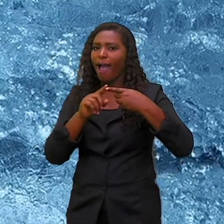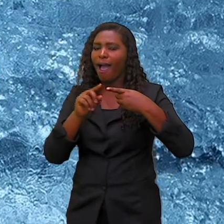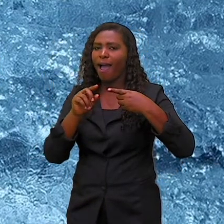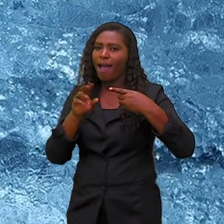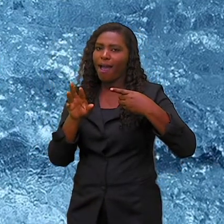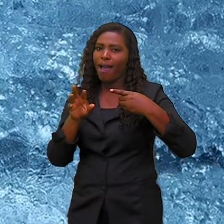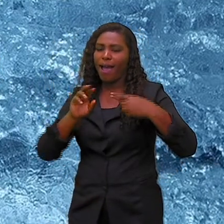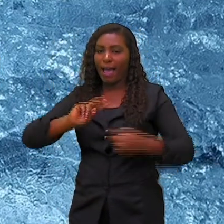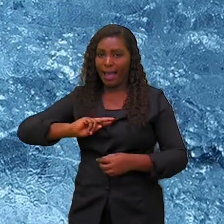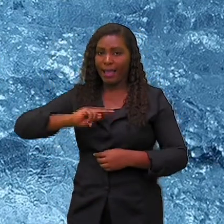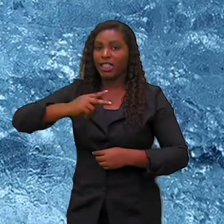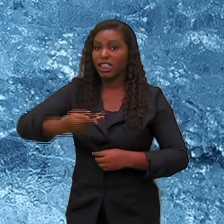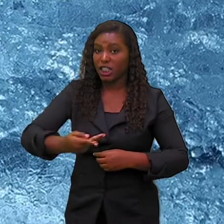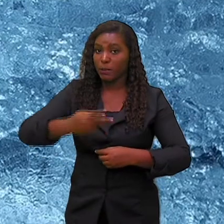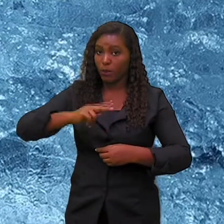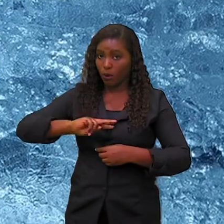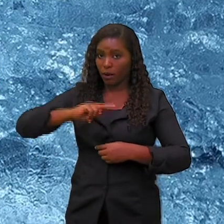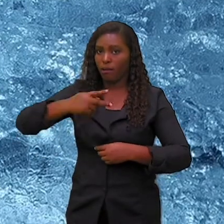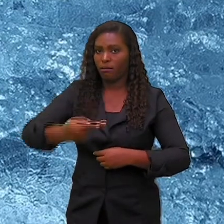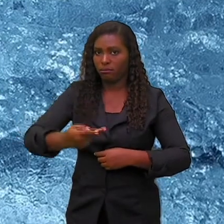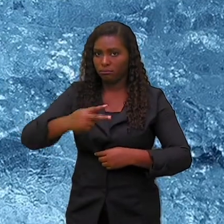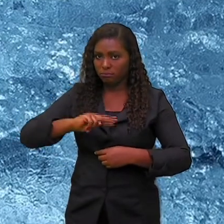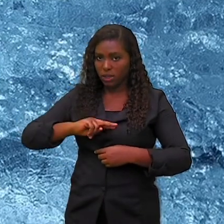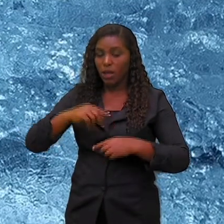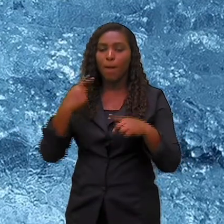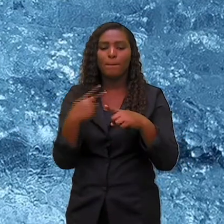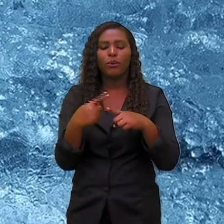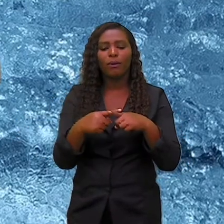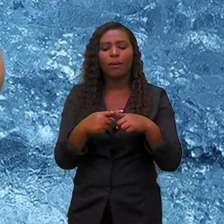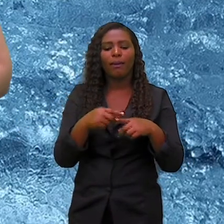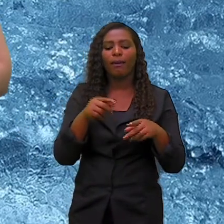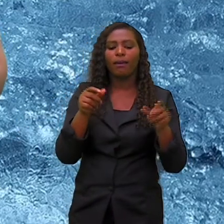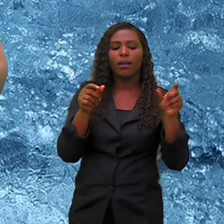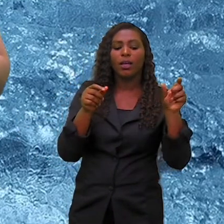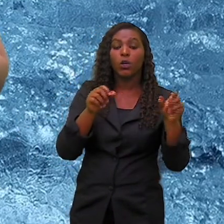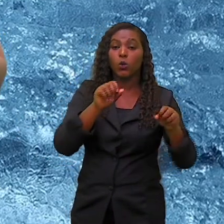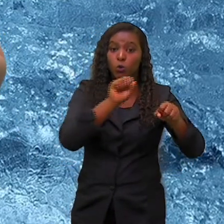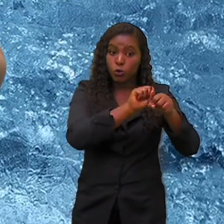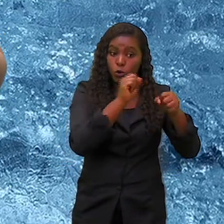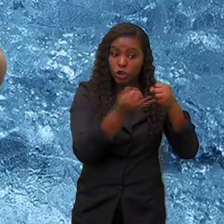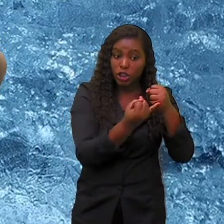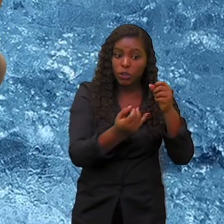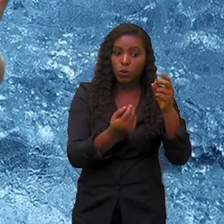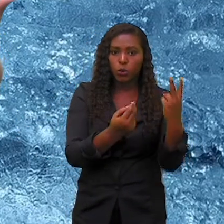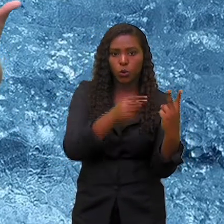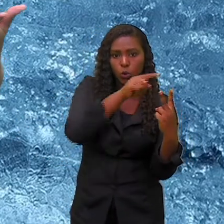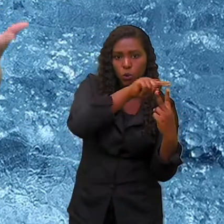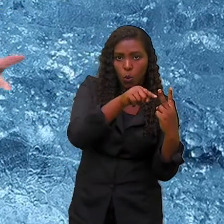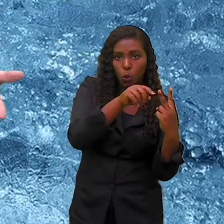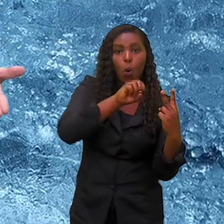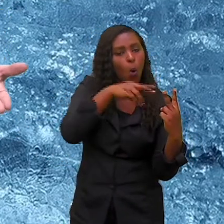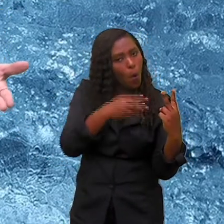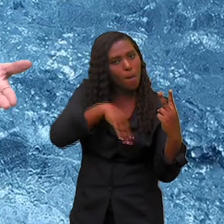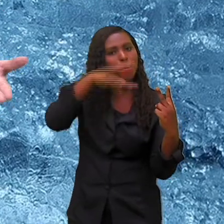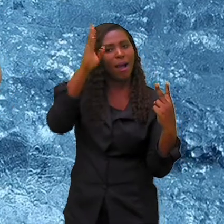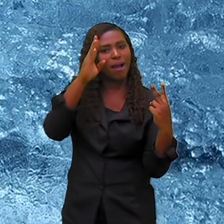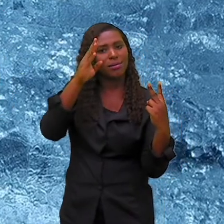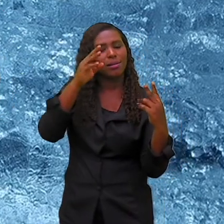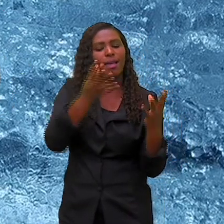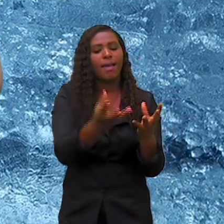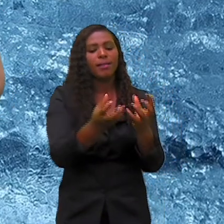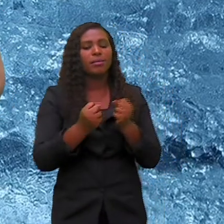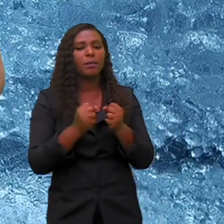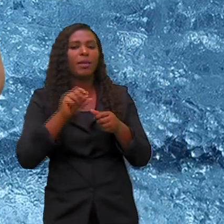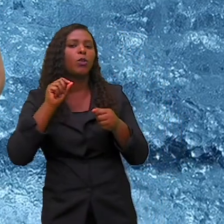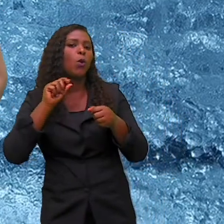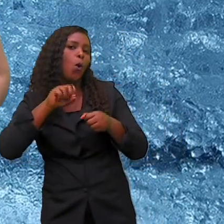praticando e recebendo essa ação. E sobre vozes verbais, é isso, pessoal. Não